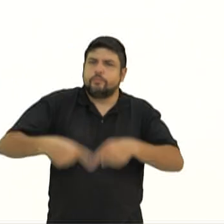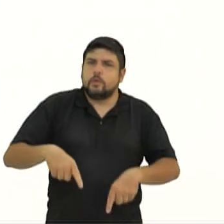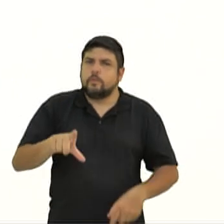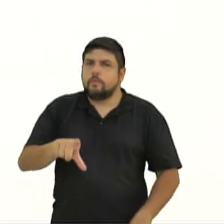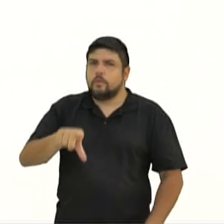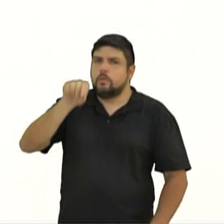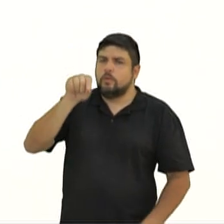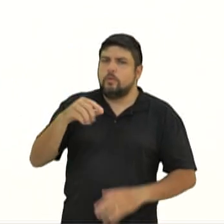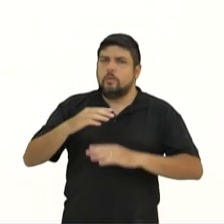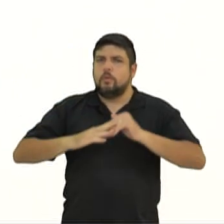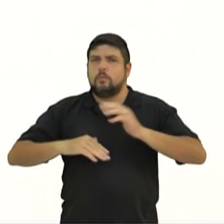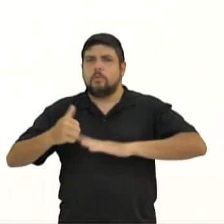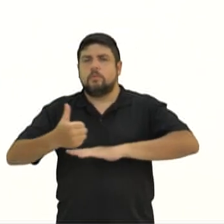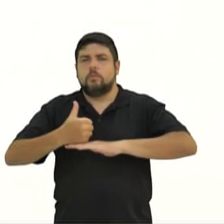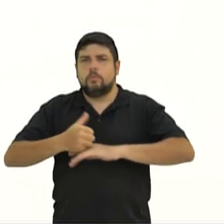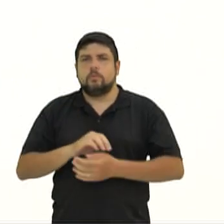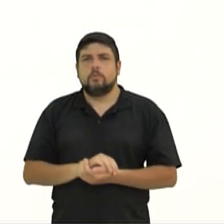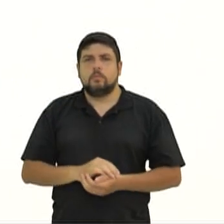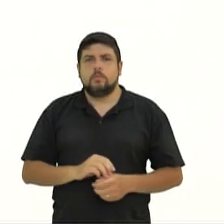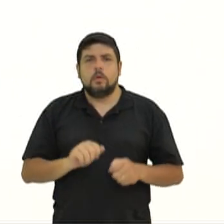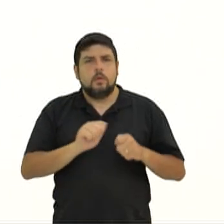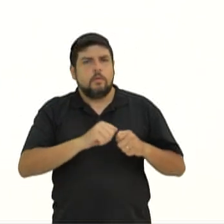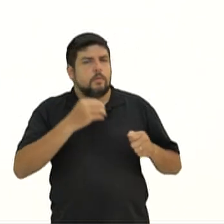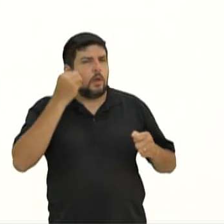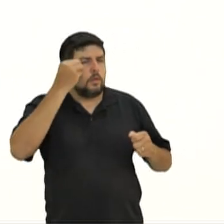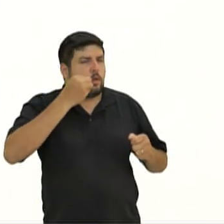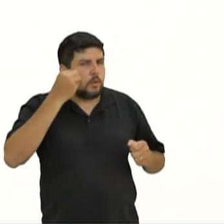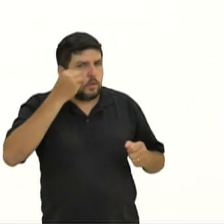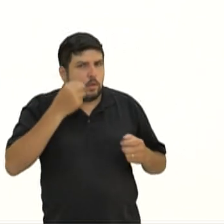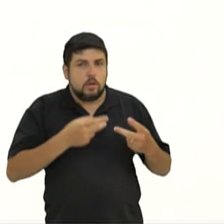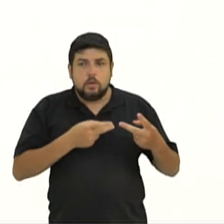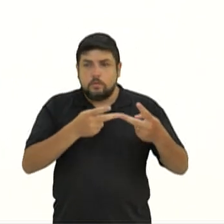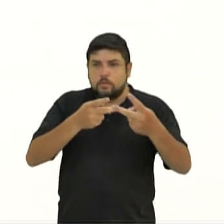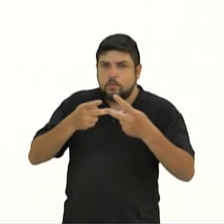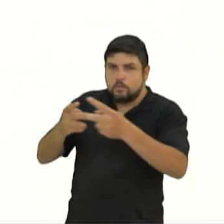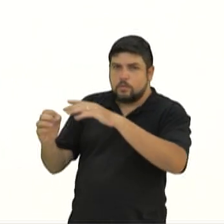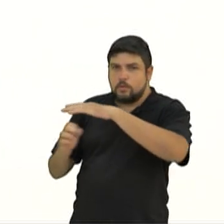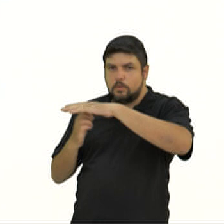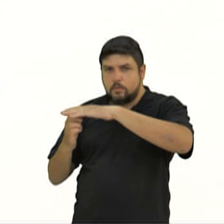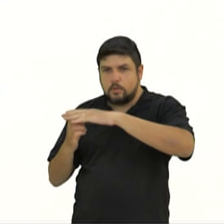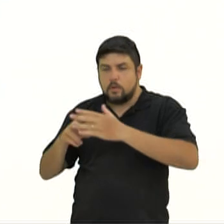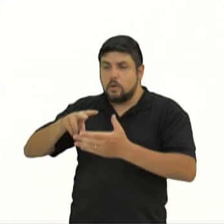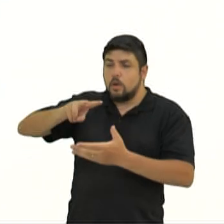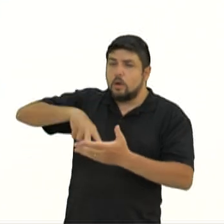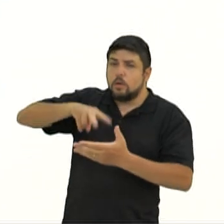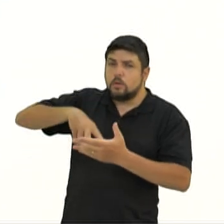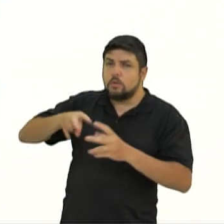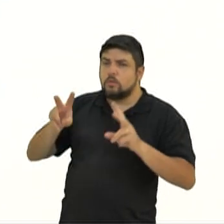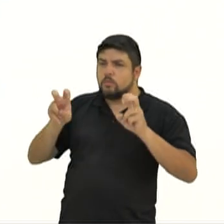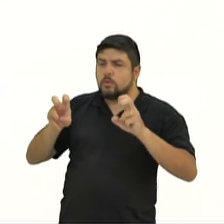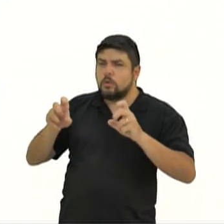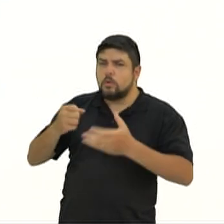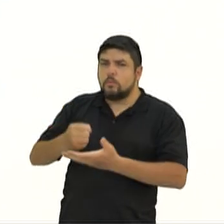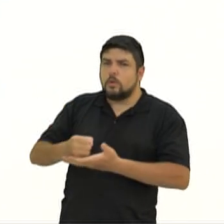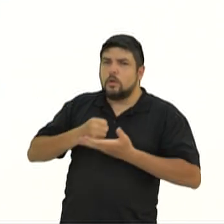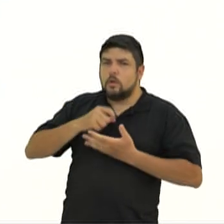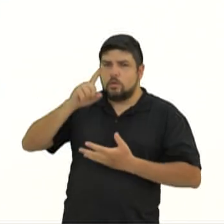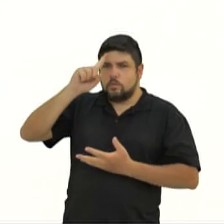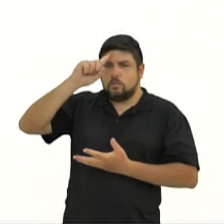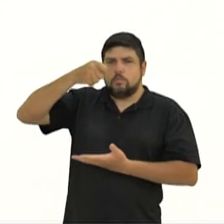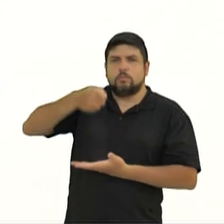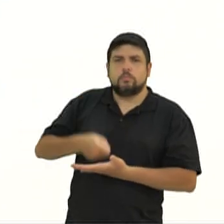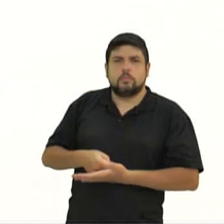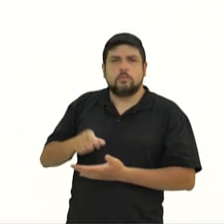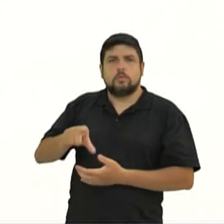Fazer testes vocacionais, visitar empresas e ler sobre o assunto ajuda a tomar a decisão. Reportagem feita pela